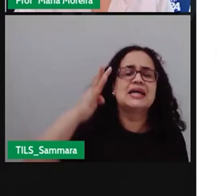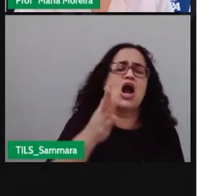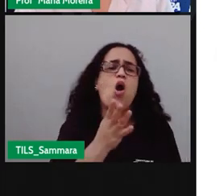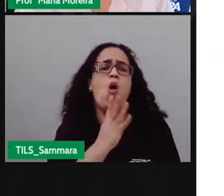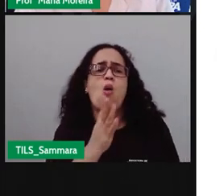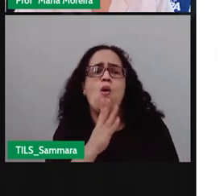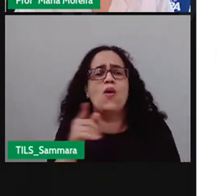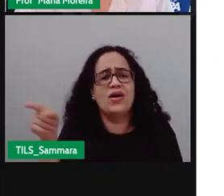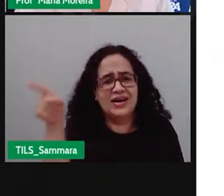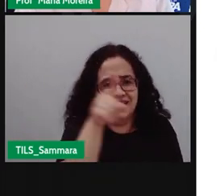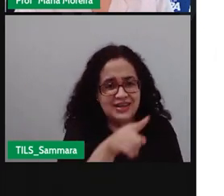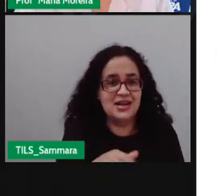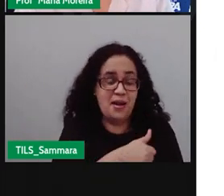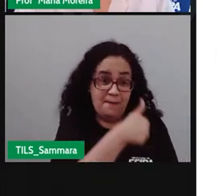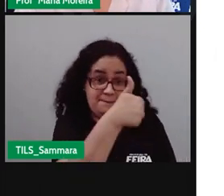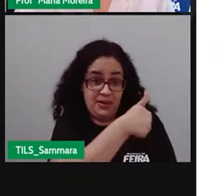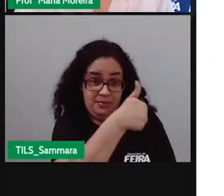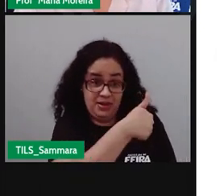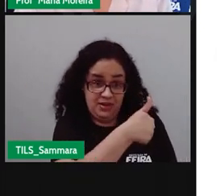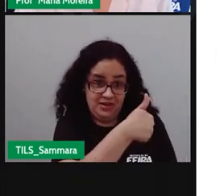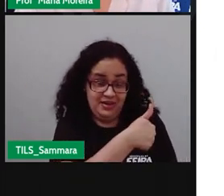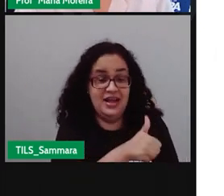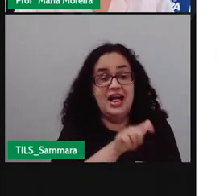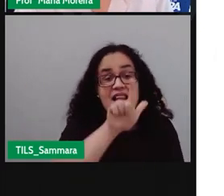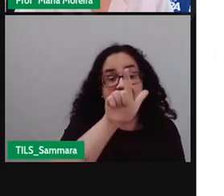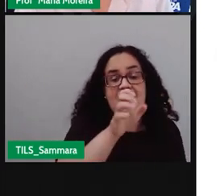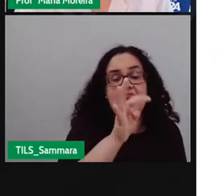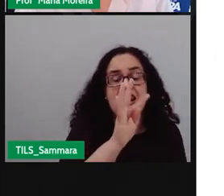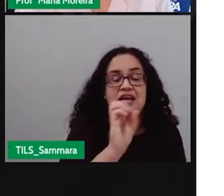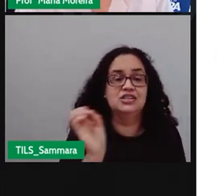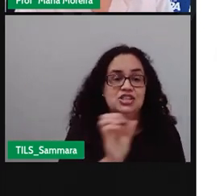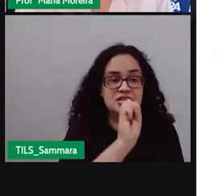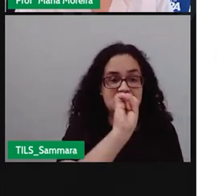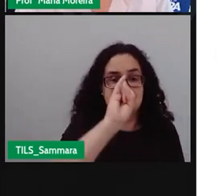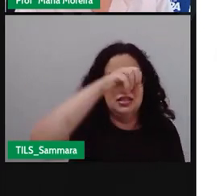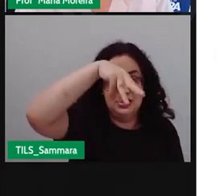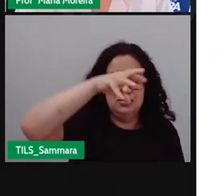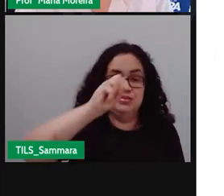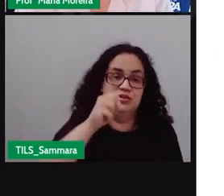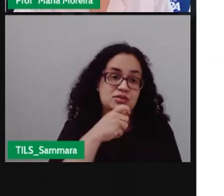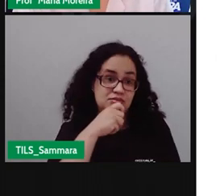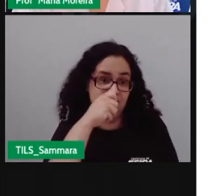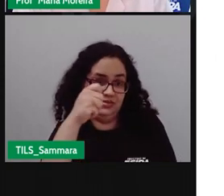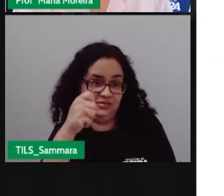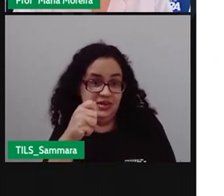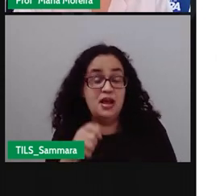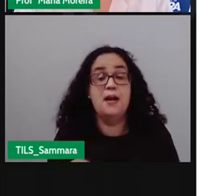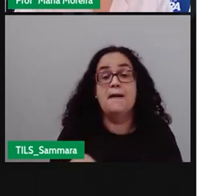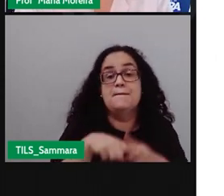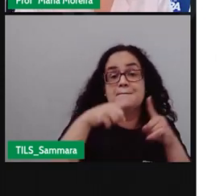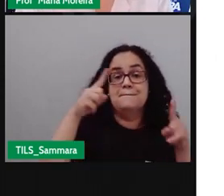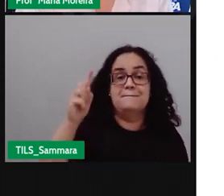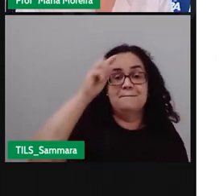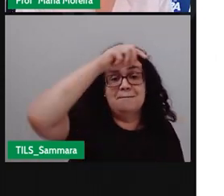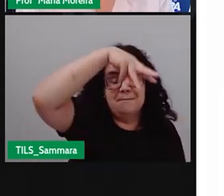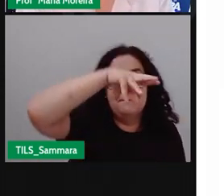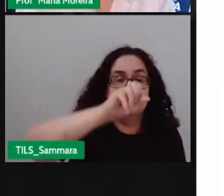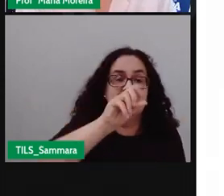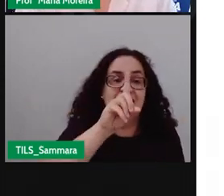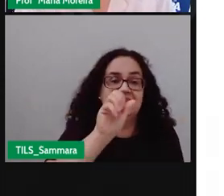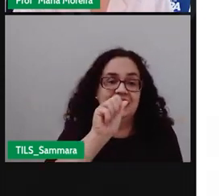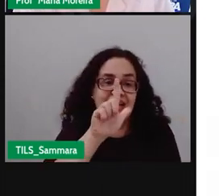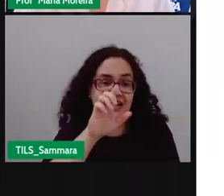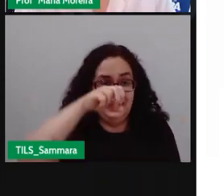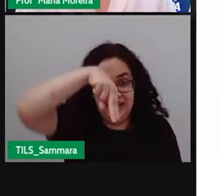bem conhecidas de vocês a primeira né Leste Simões aí do BATV Feira de Santana Madalena Braga